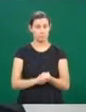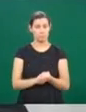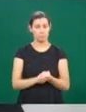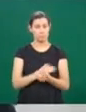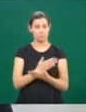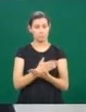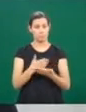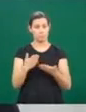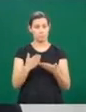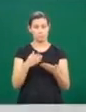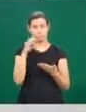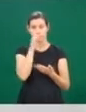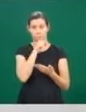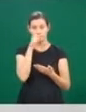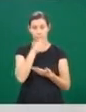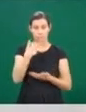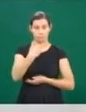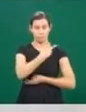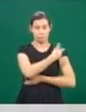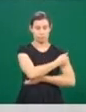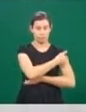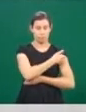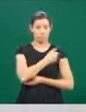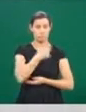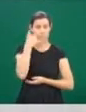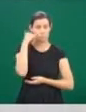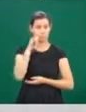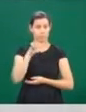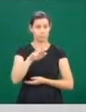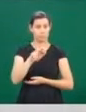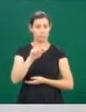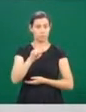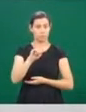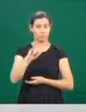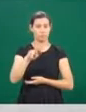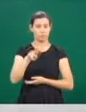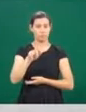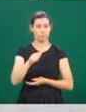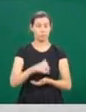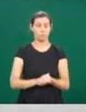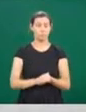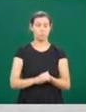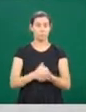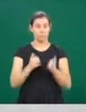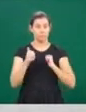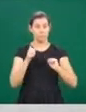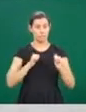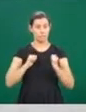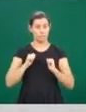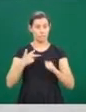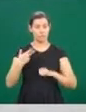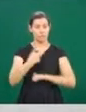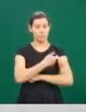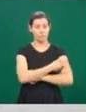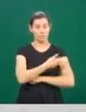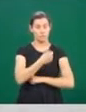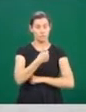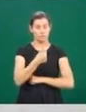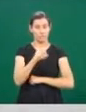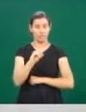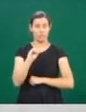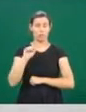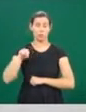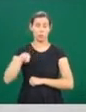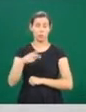Daniela, pelas informações. Começou no sábado a campanha de vacinação antirrábica na zona urbana da cidade. A expectativa é